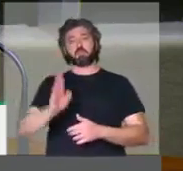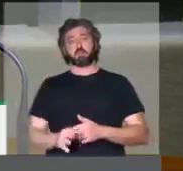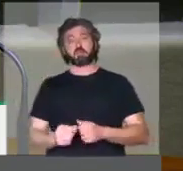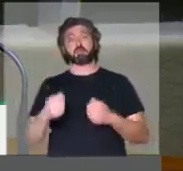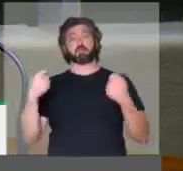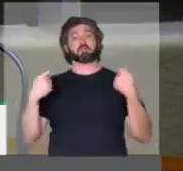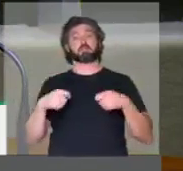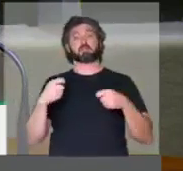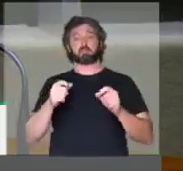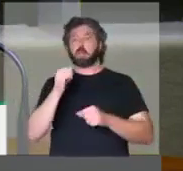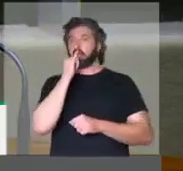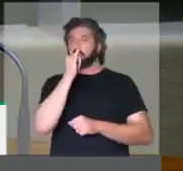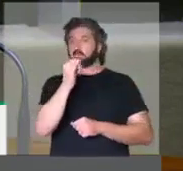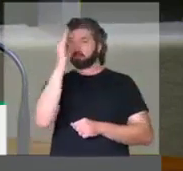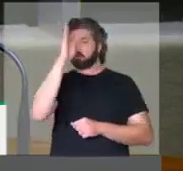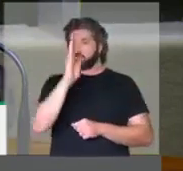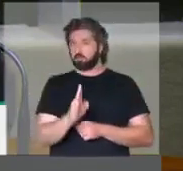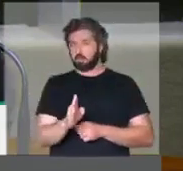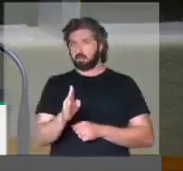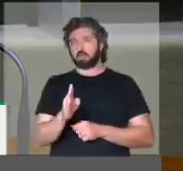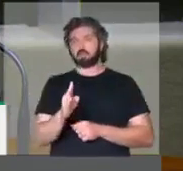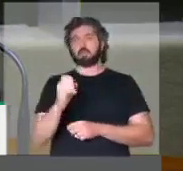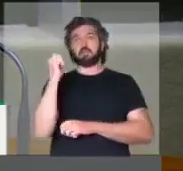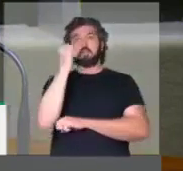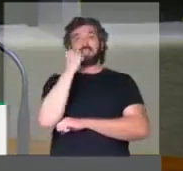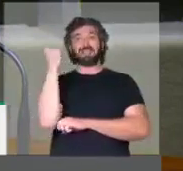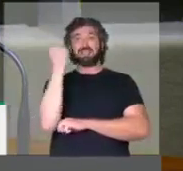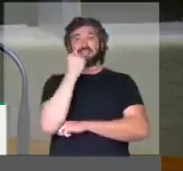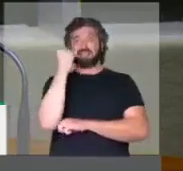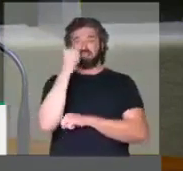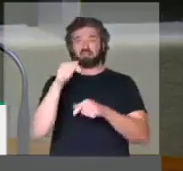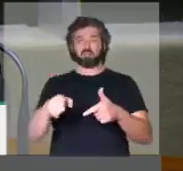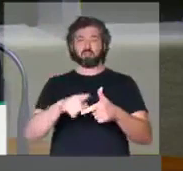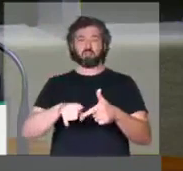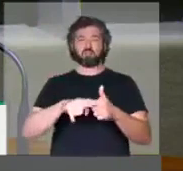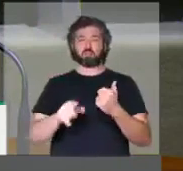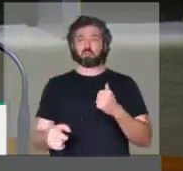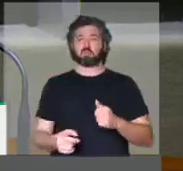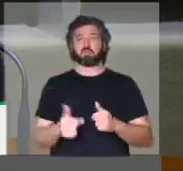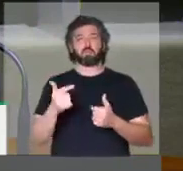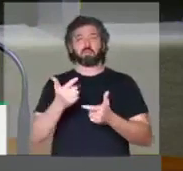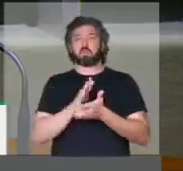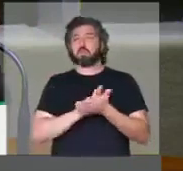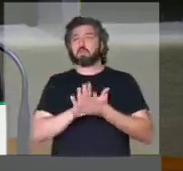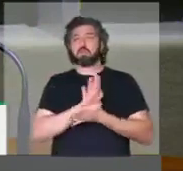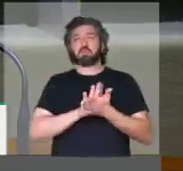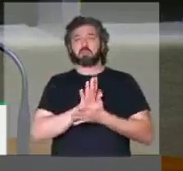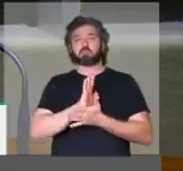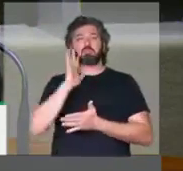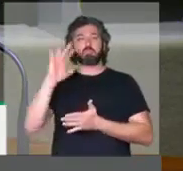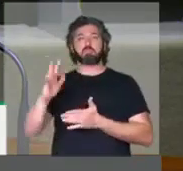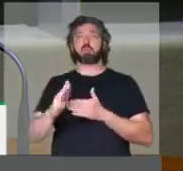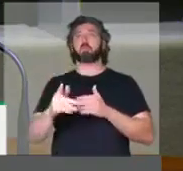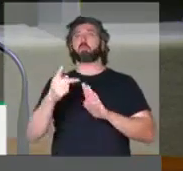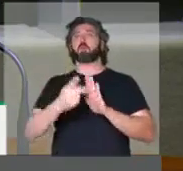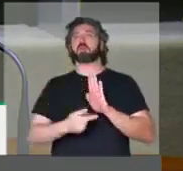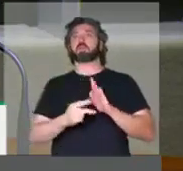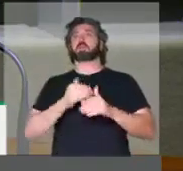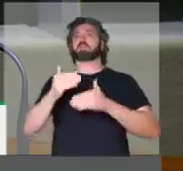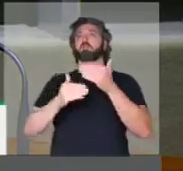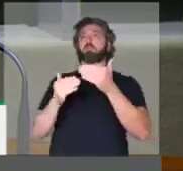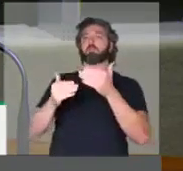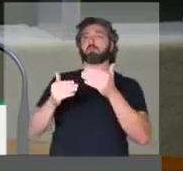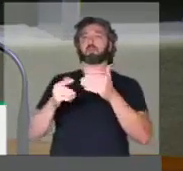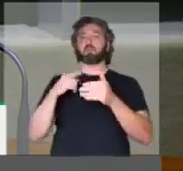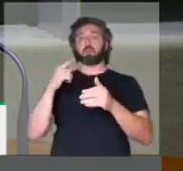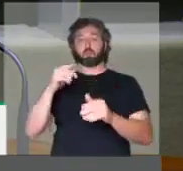É preciso que a gente alerte o Brasil para a gravidade desta situação. Não há qualquer perspectiva de projeto de desenvolvimento que não